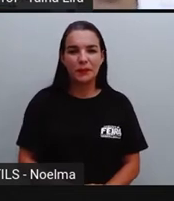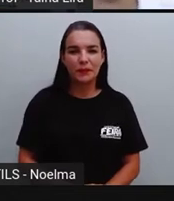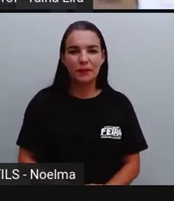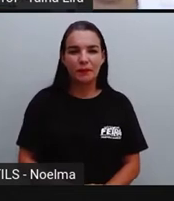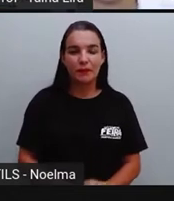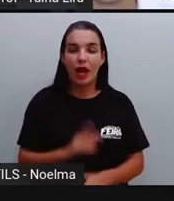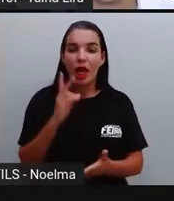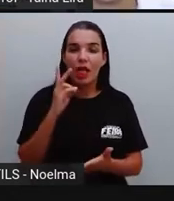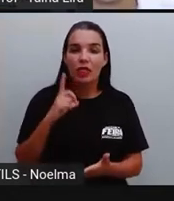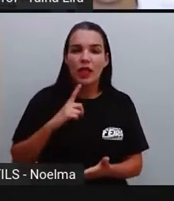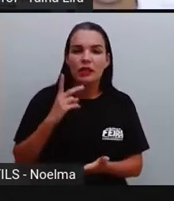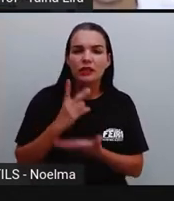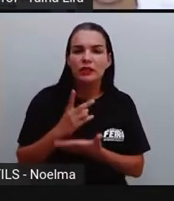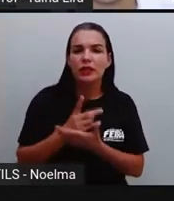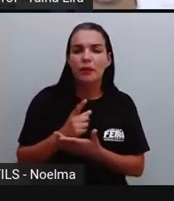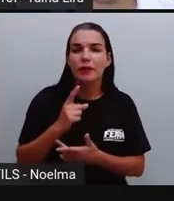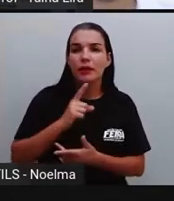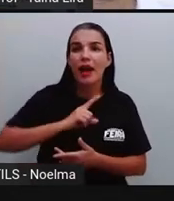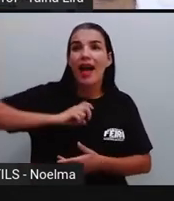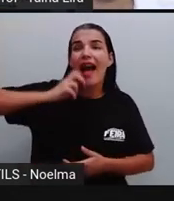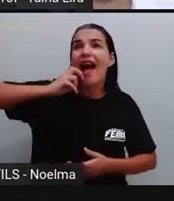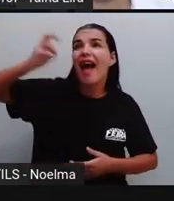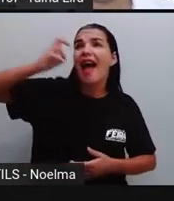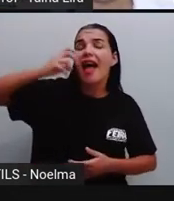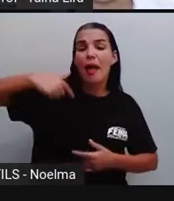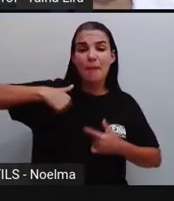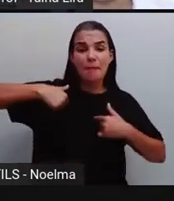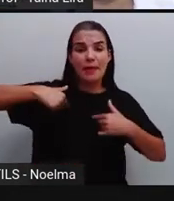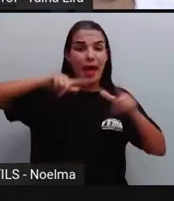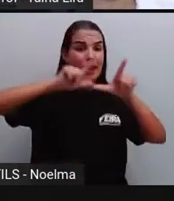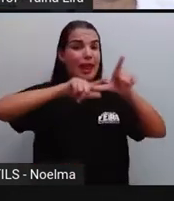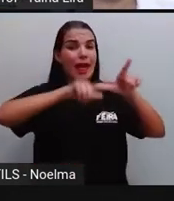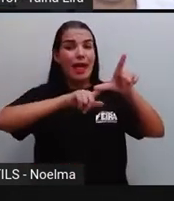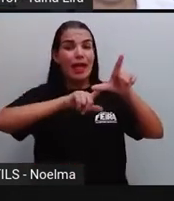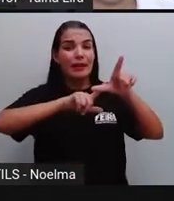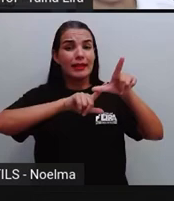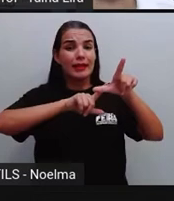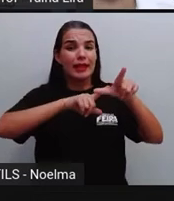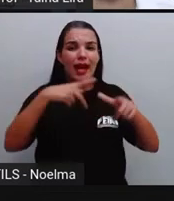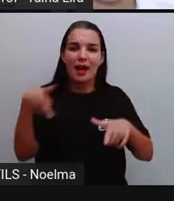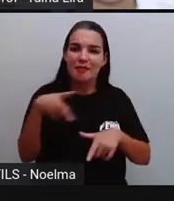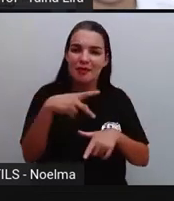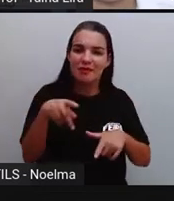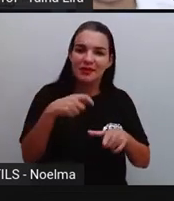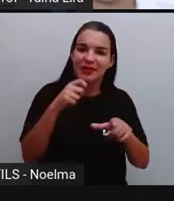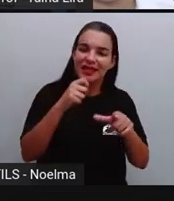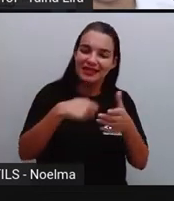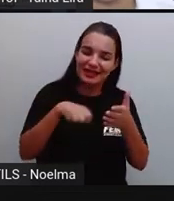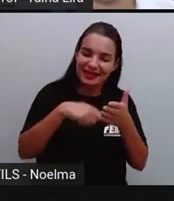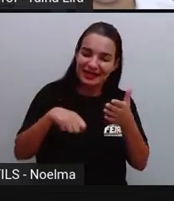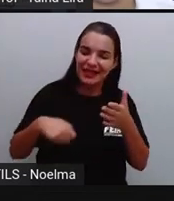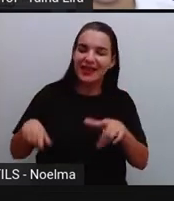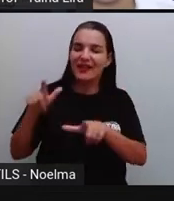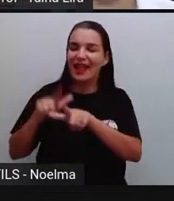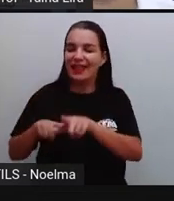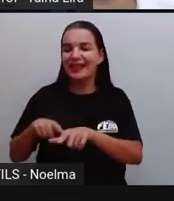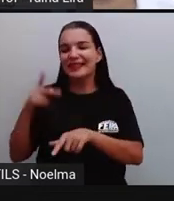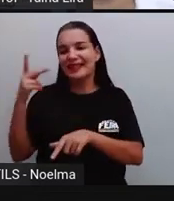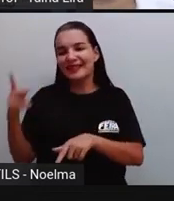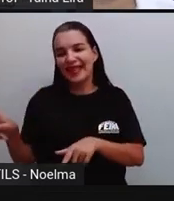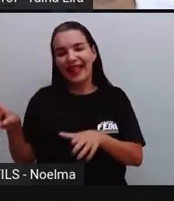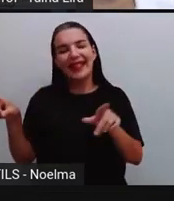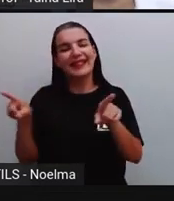Tem sempre alguém que grita, esta é minha letra. E a professora escreve a letra dela também, ó.